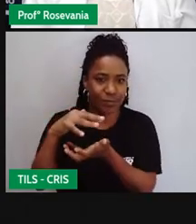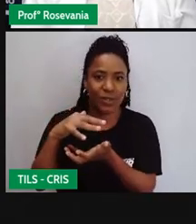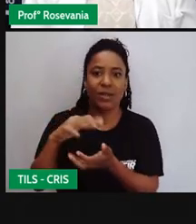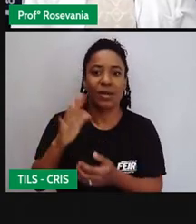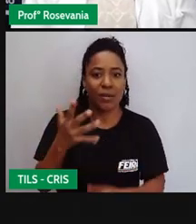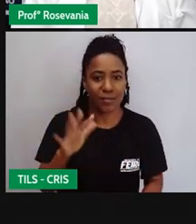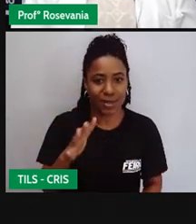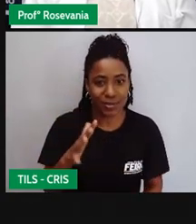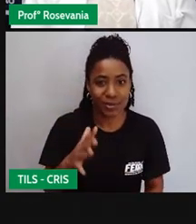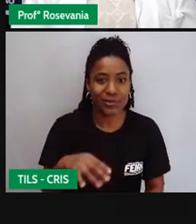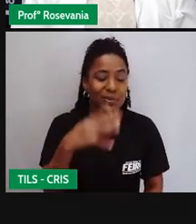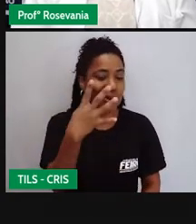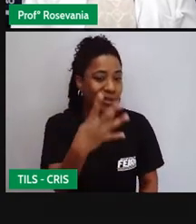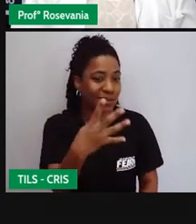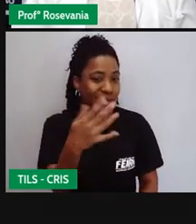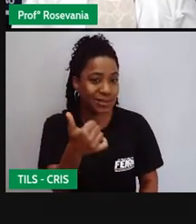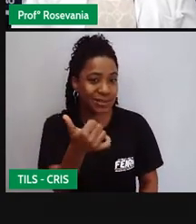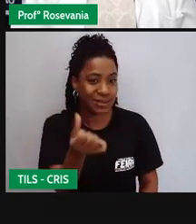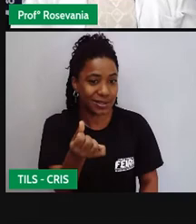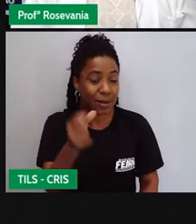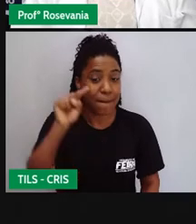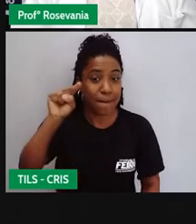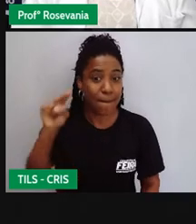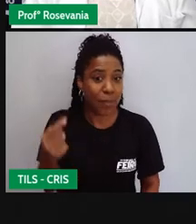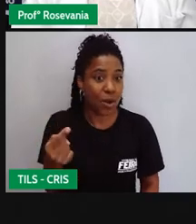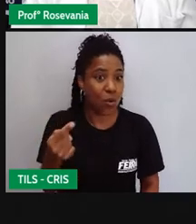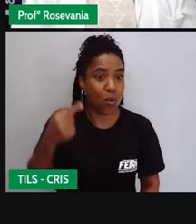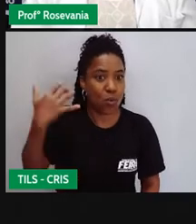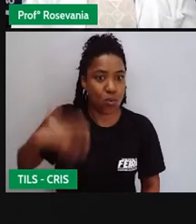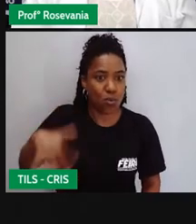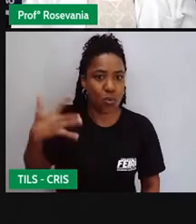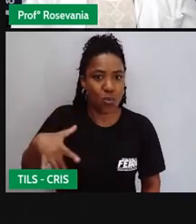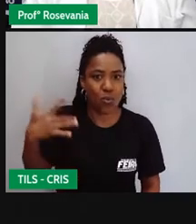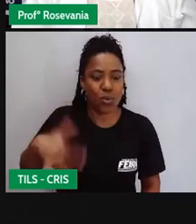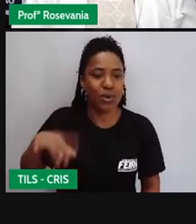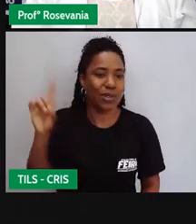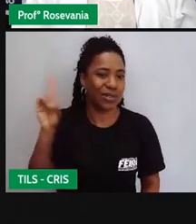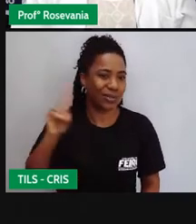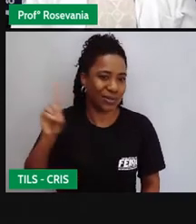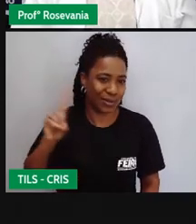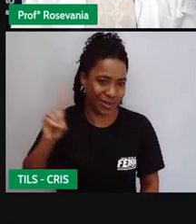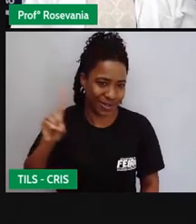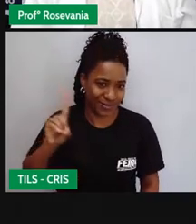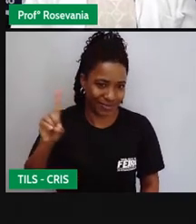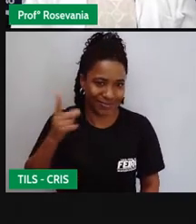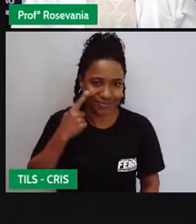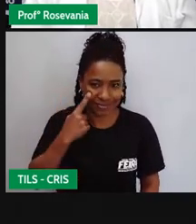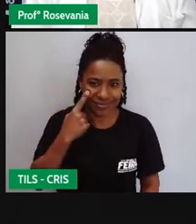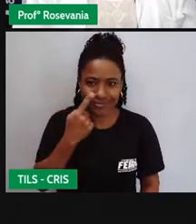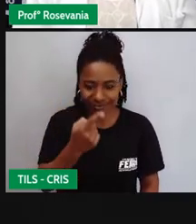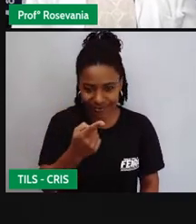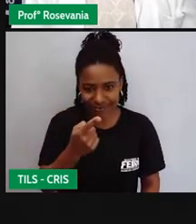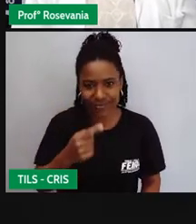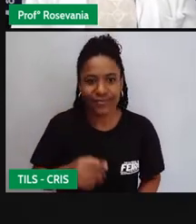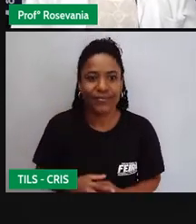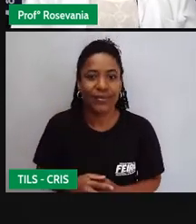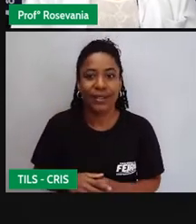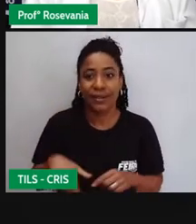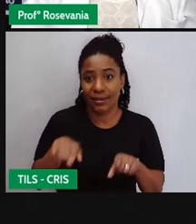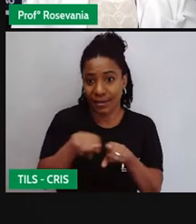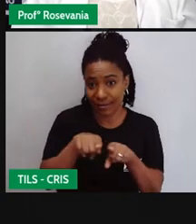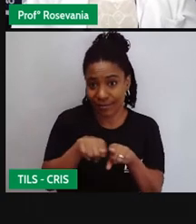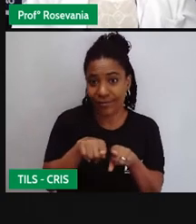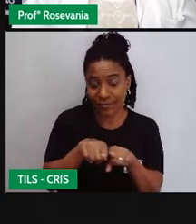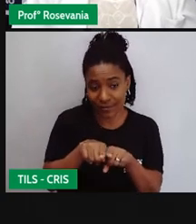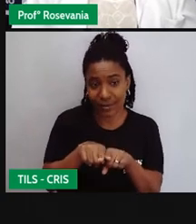colocar aí, que a gente vai observar que é produzido nisso aqui, nesse setor. Ainda tem também